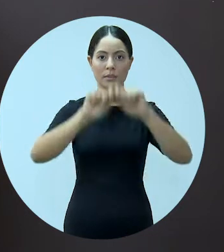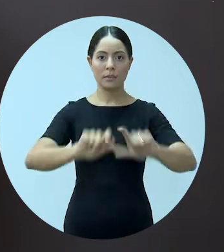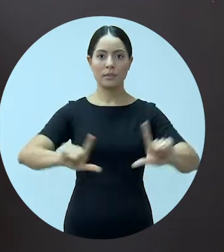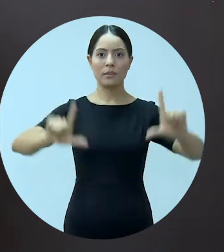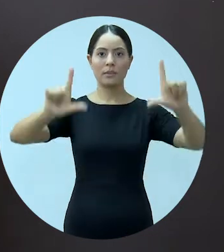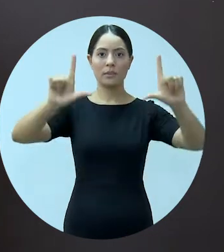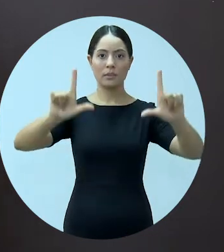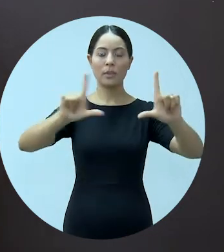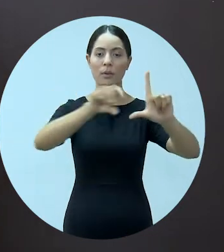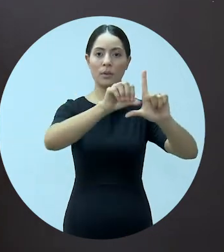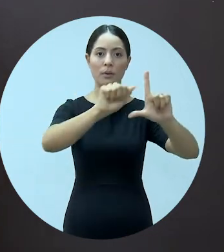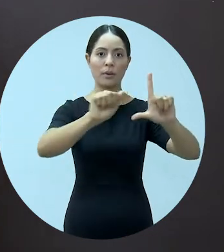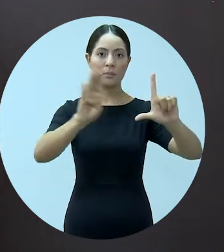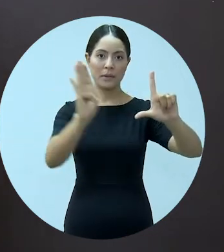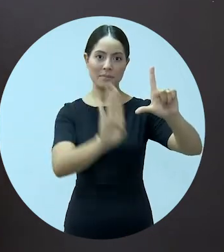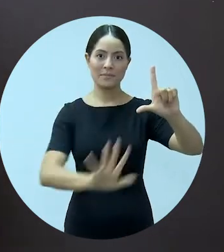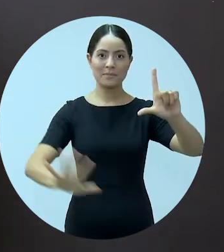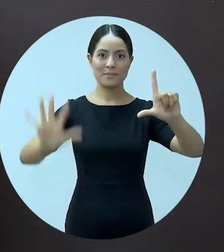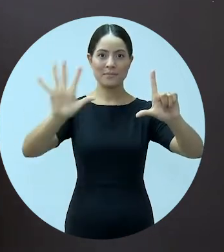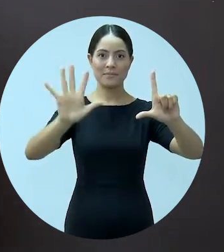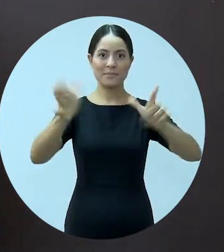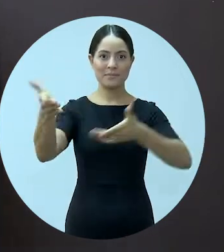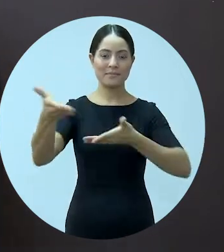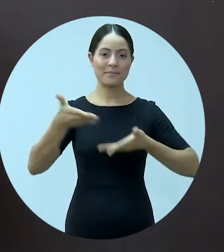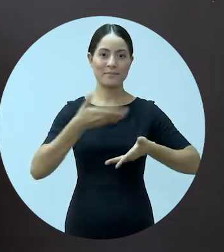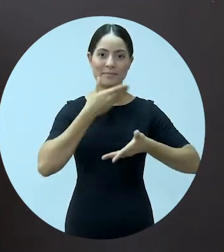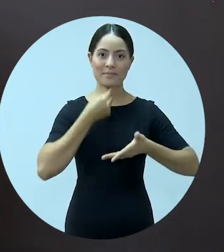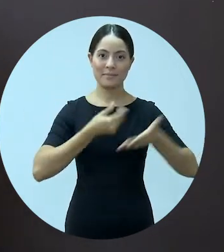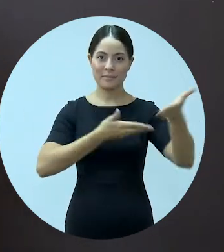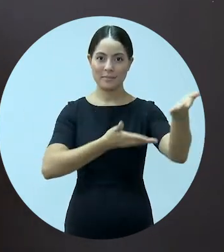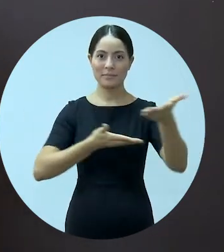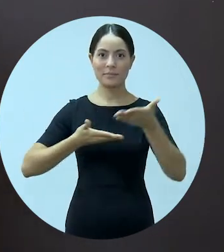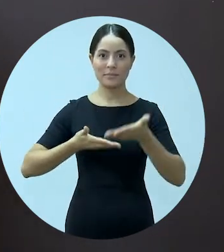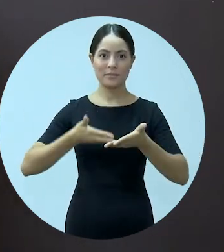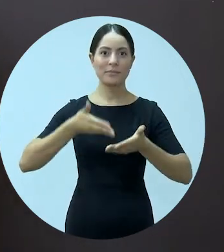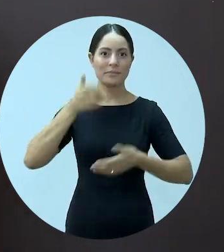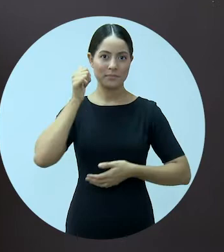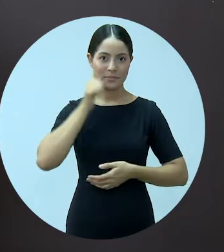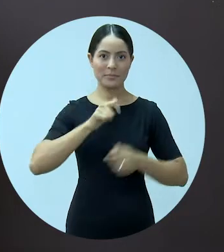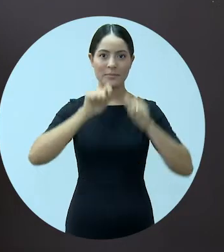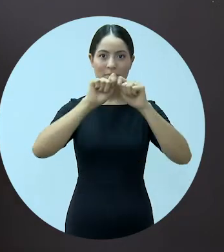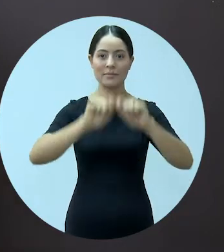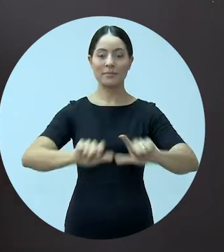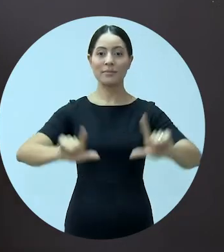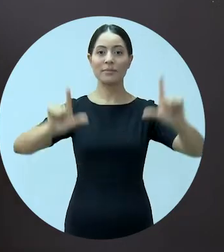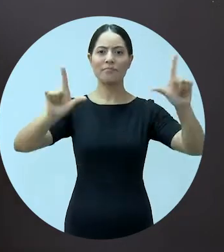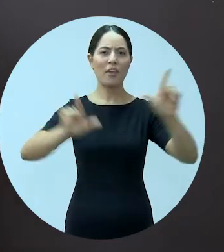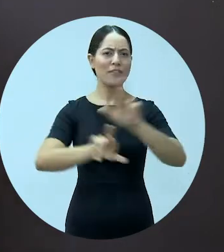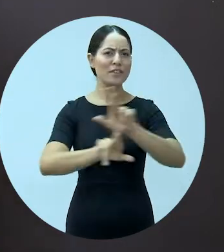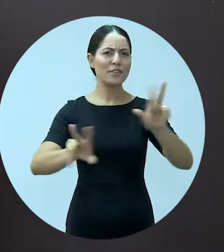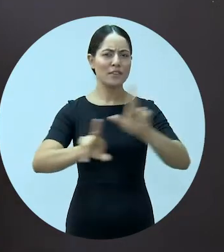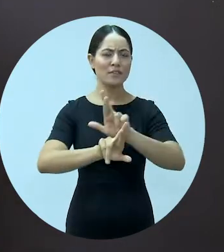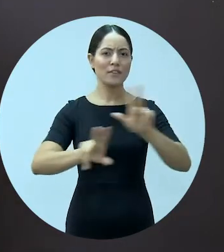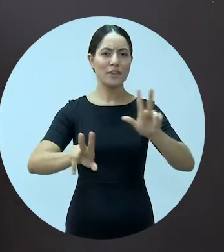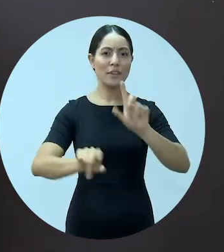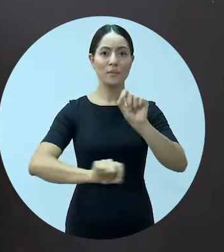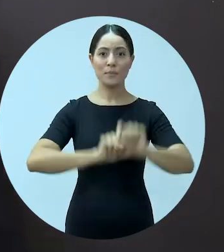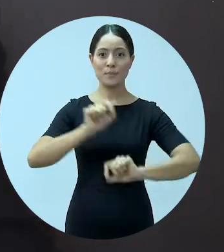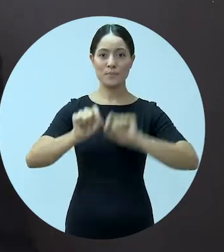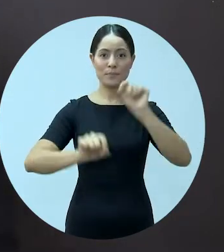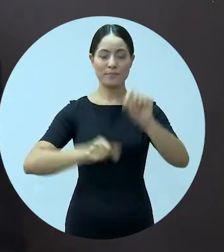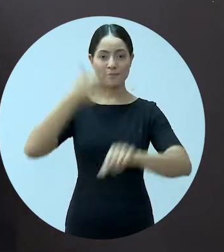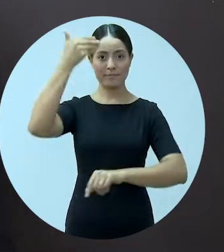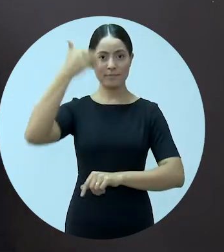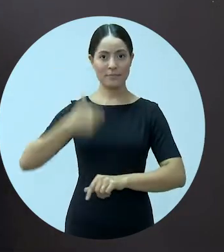Começa agora mais um OAB Nacional. Seja bem-vindo, seja bem-vindo. Este programa será um pouco diferente.